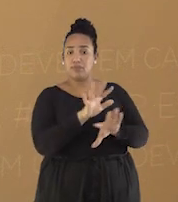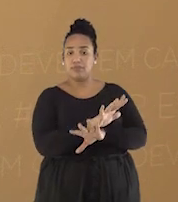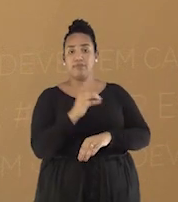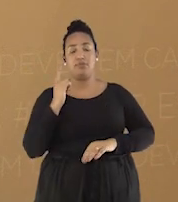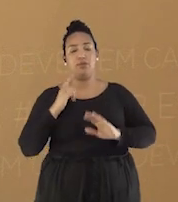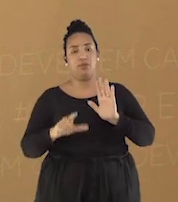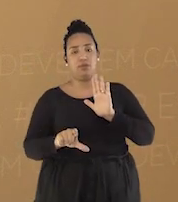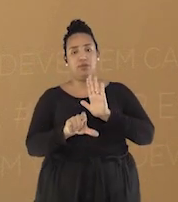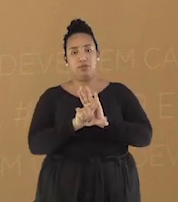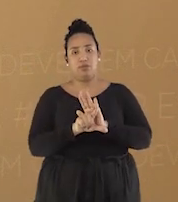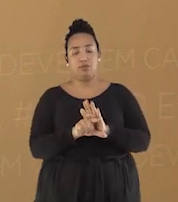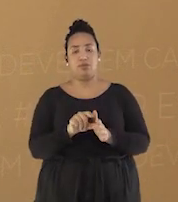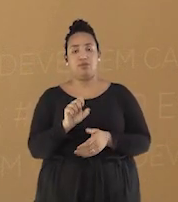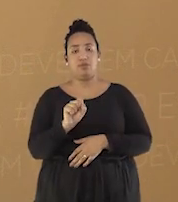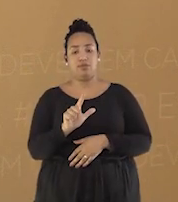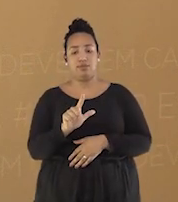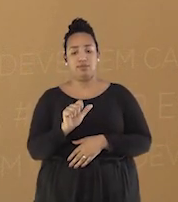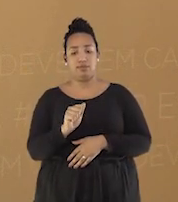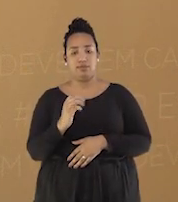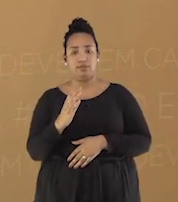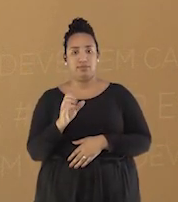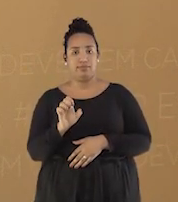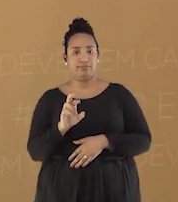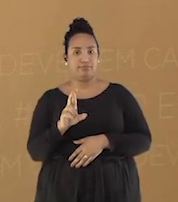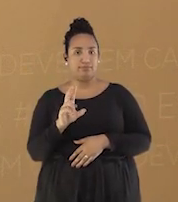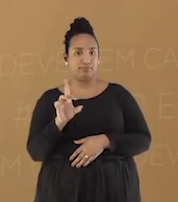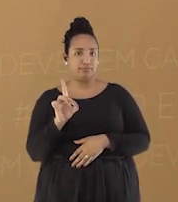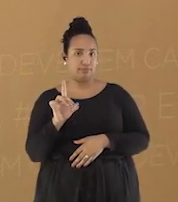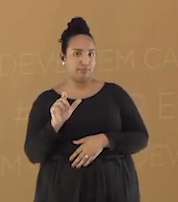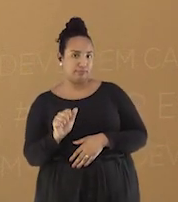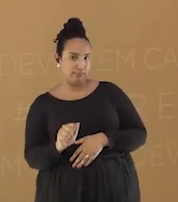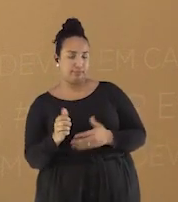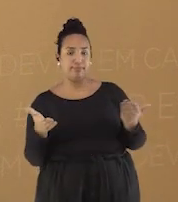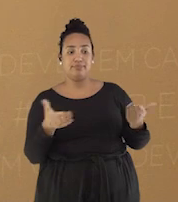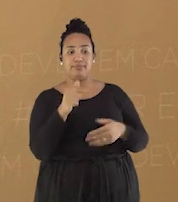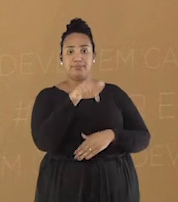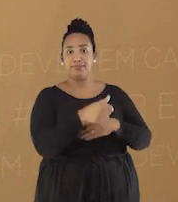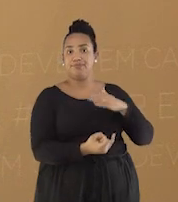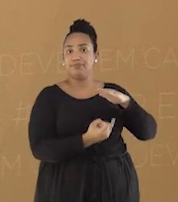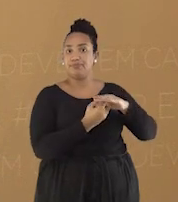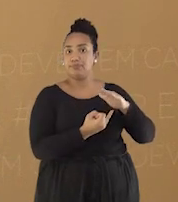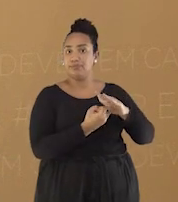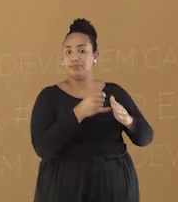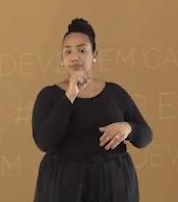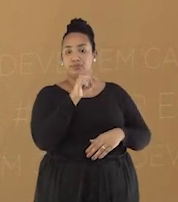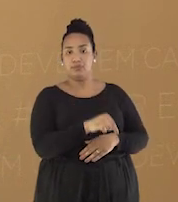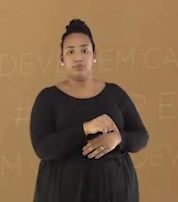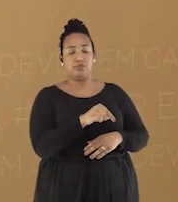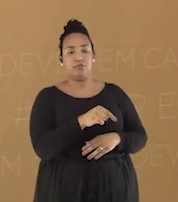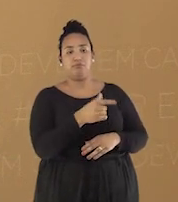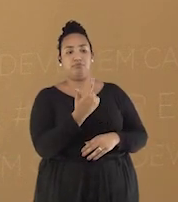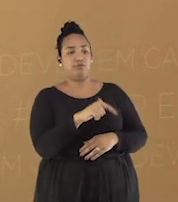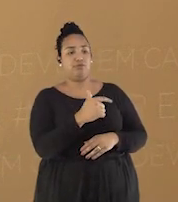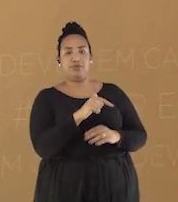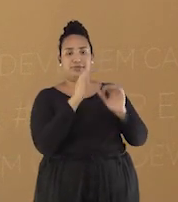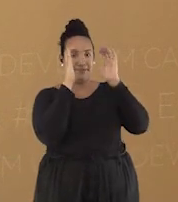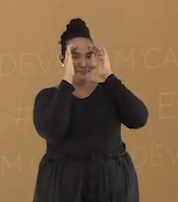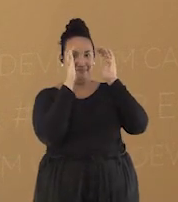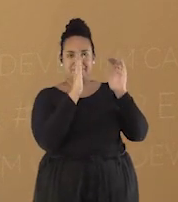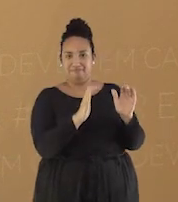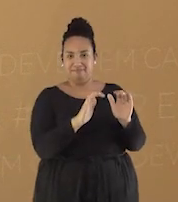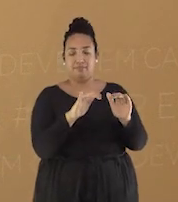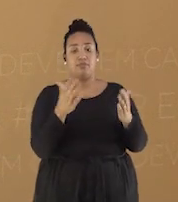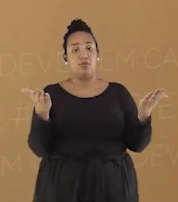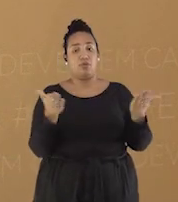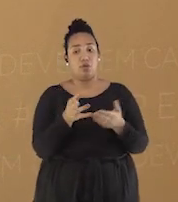Lacerda e a entidade passou a atuar na ilegalidade. As universidades eram vigiadas, intelectuais e